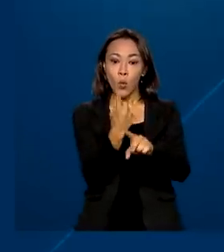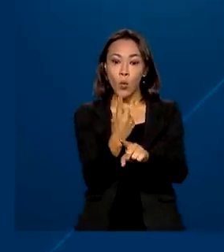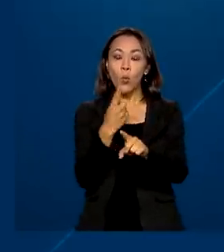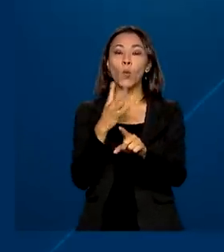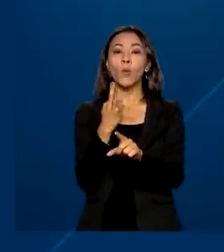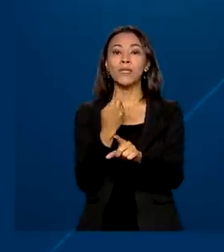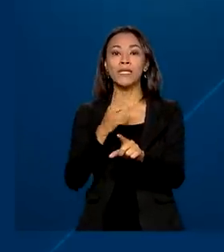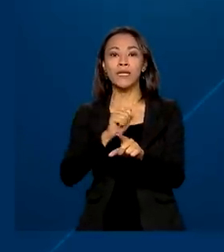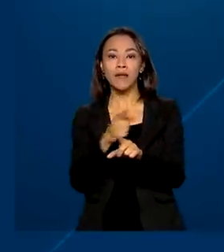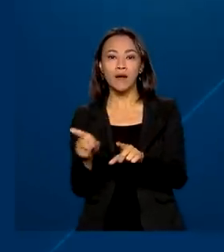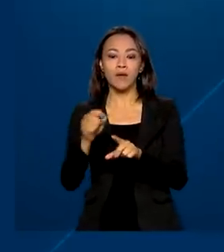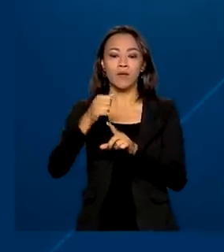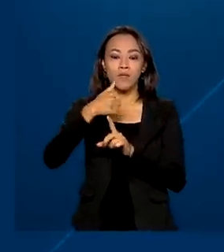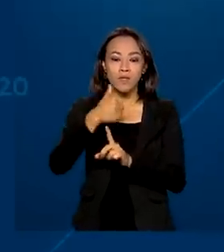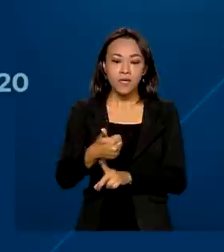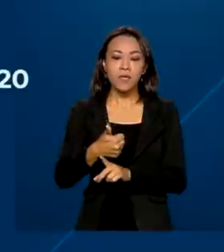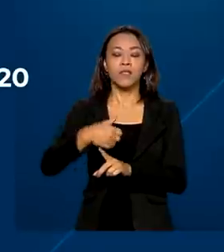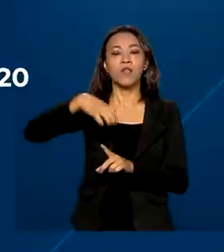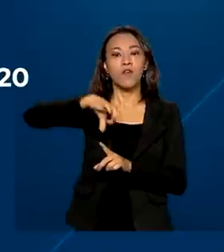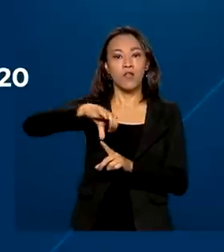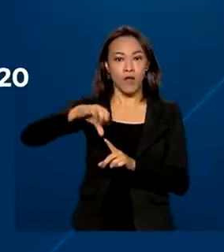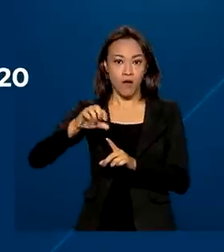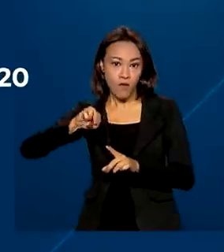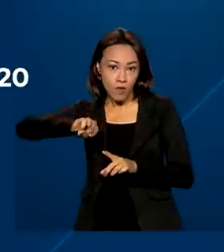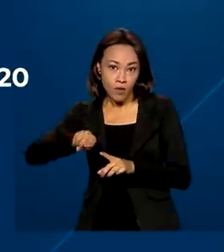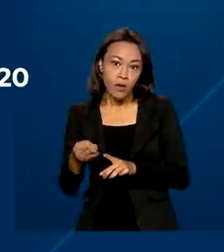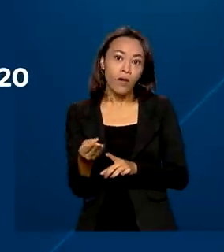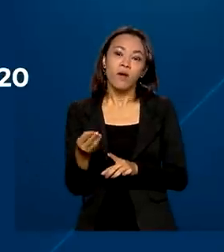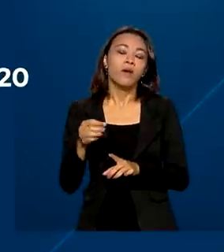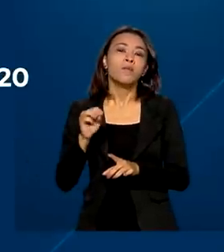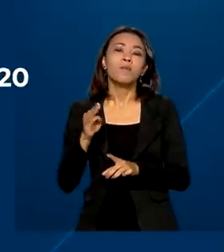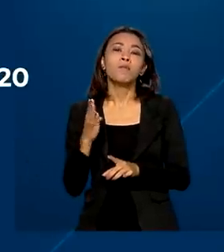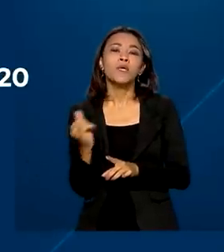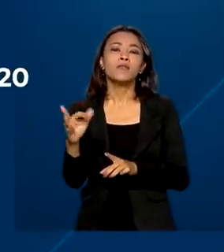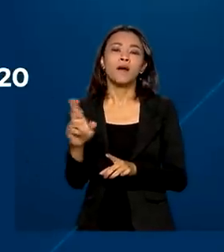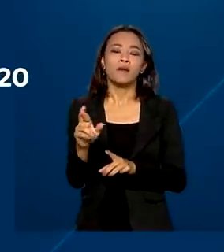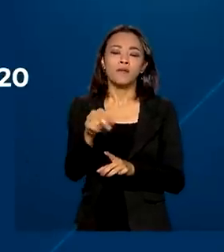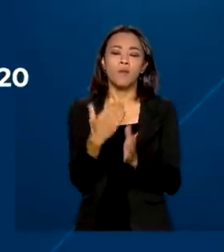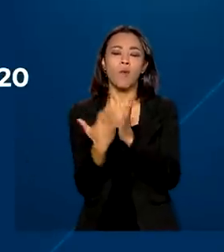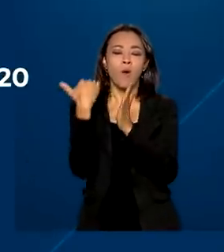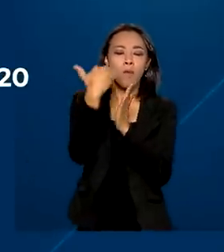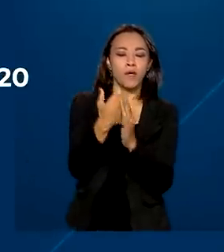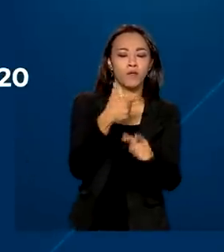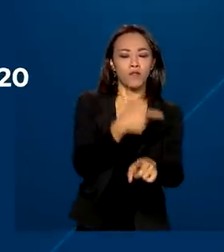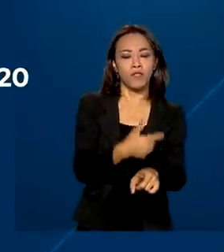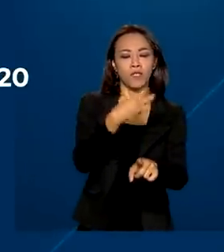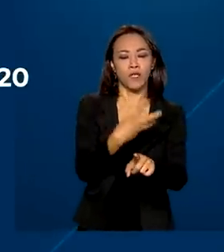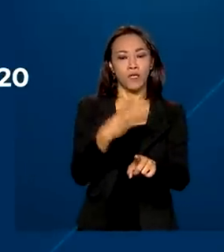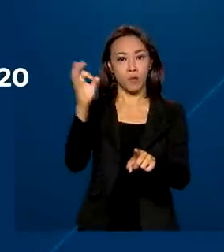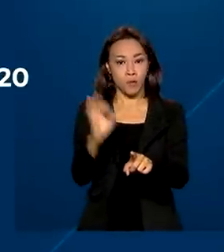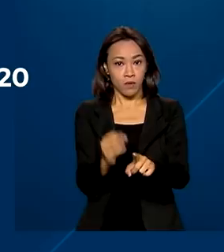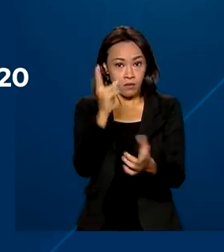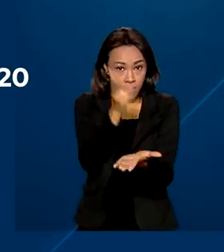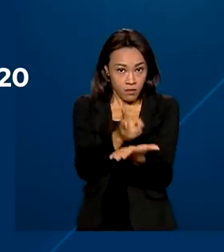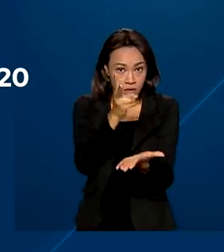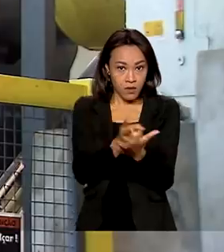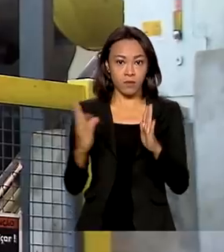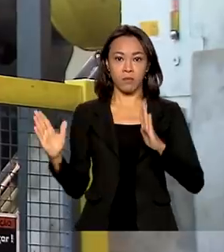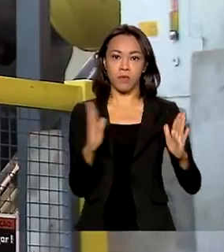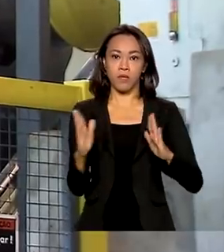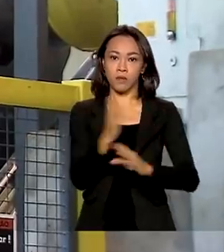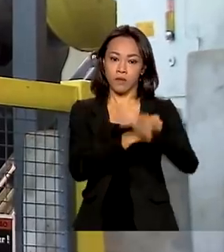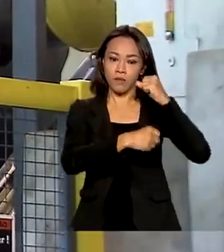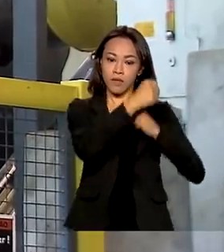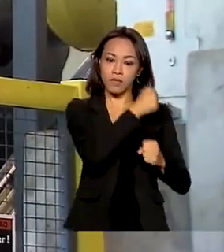199 bilhões de reais, uma alta de 23,53% em relação ao mesmo período do ano passado.